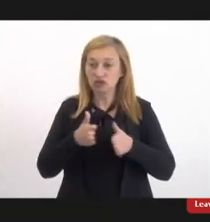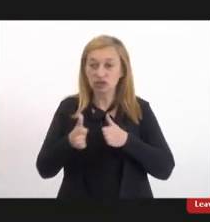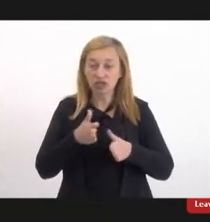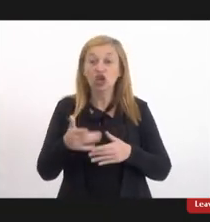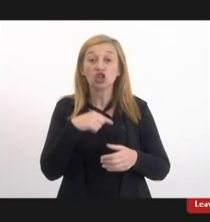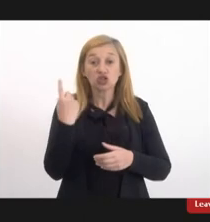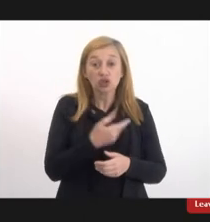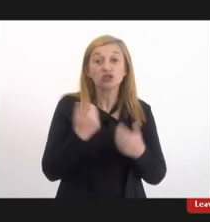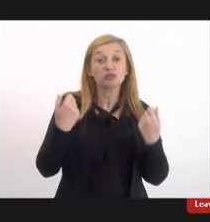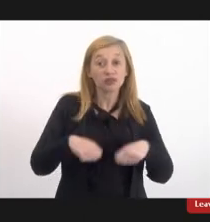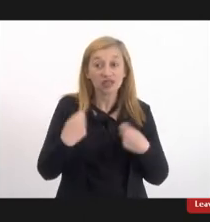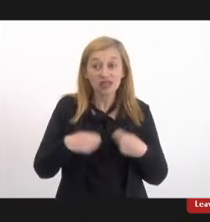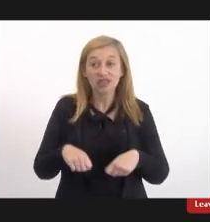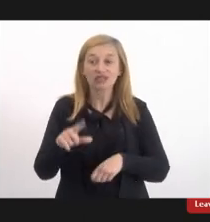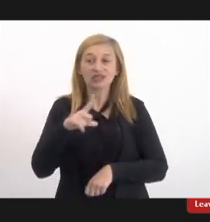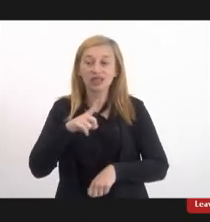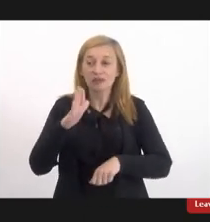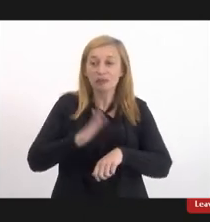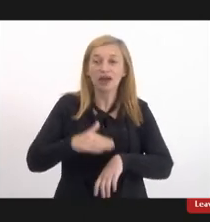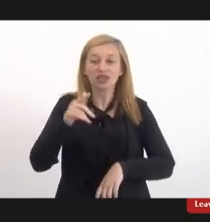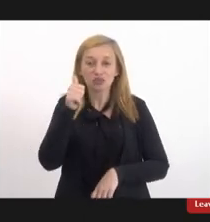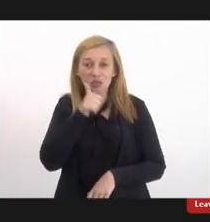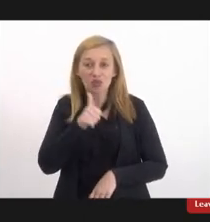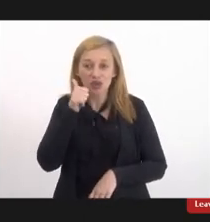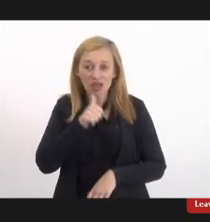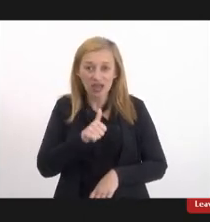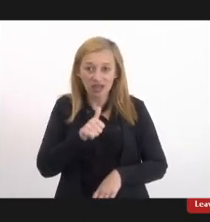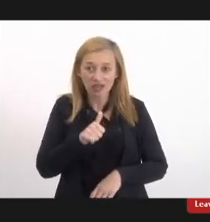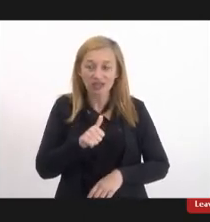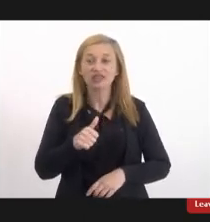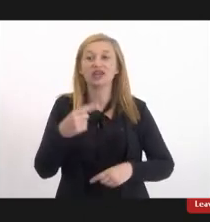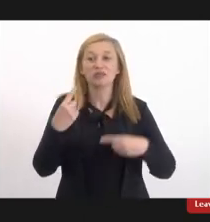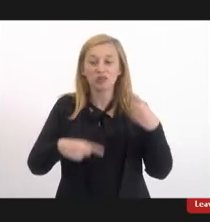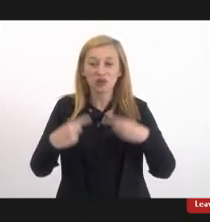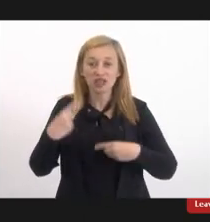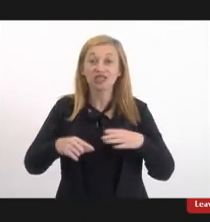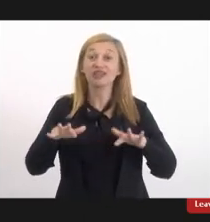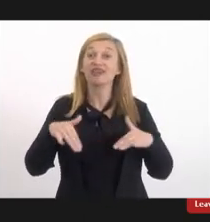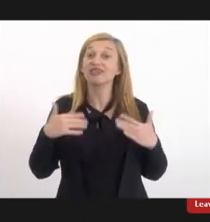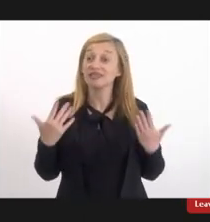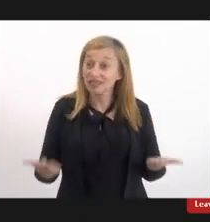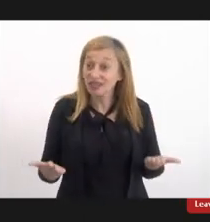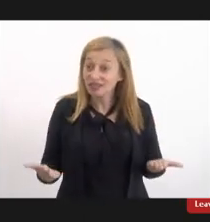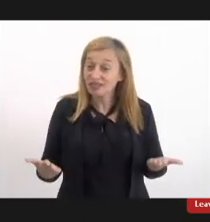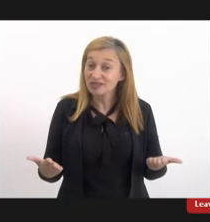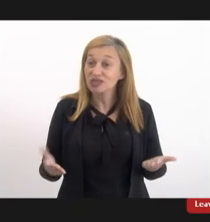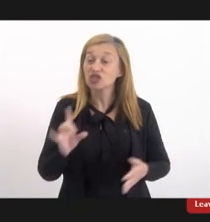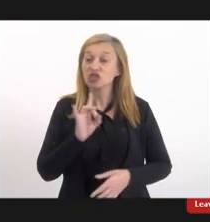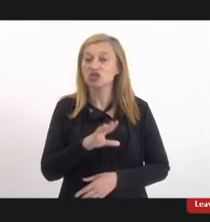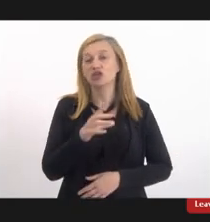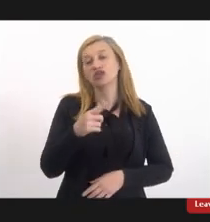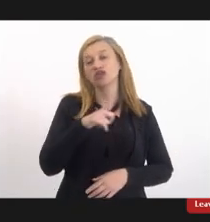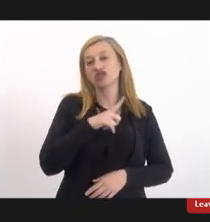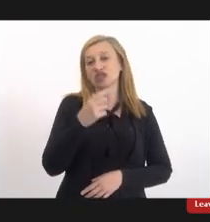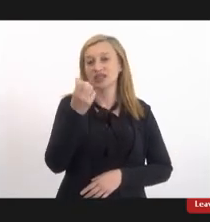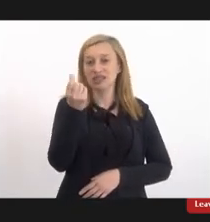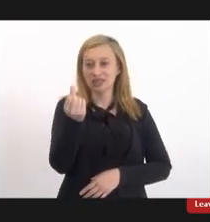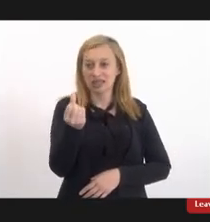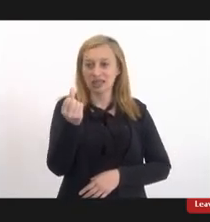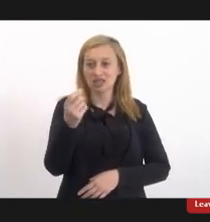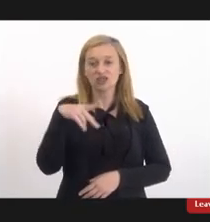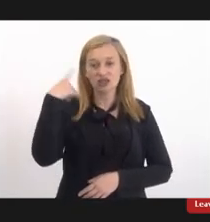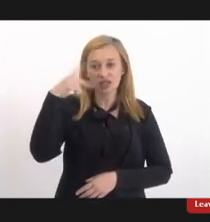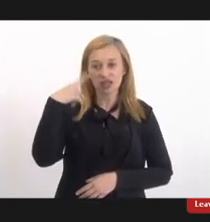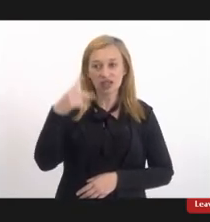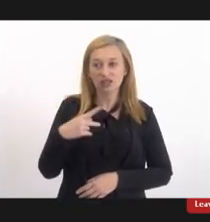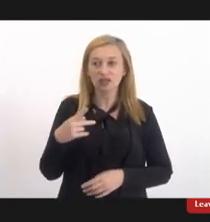precisamos ter mais mulheres na política. Então, só tinham seis vereadoras ali no